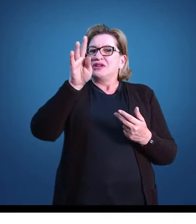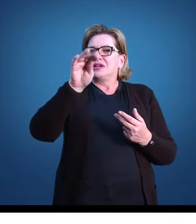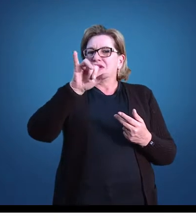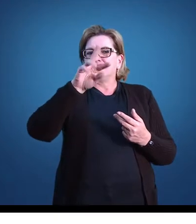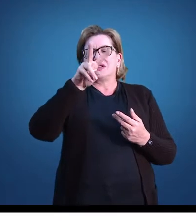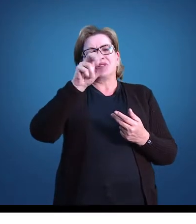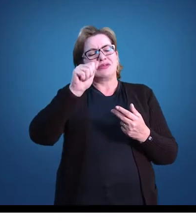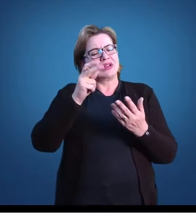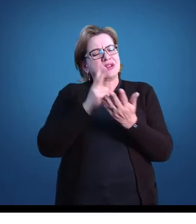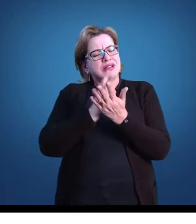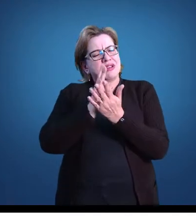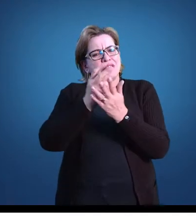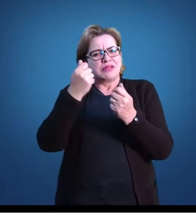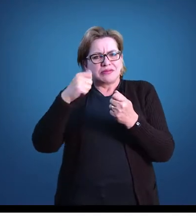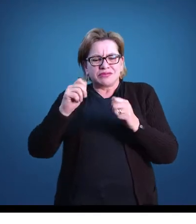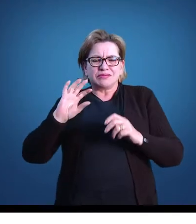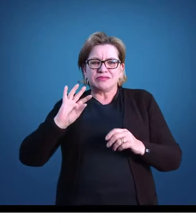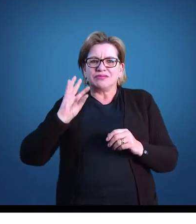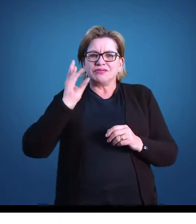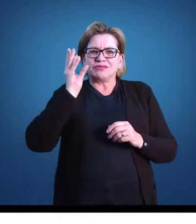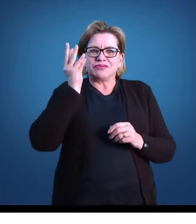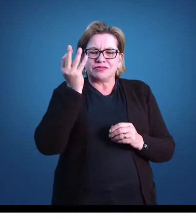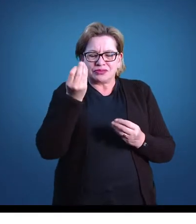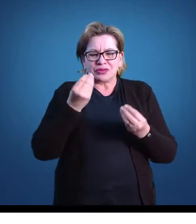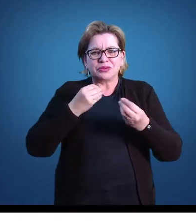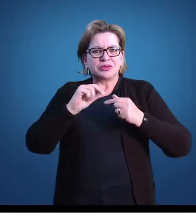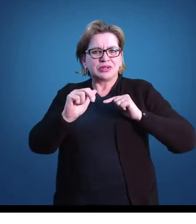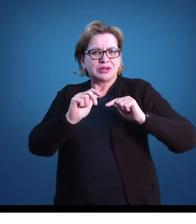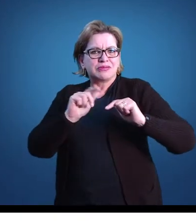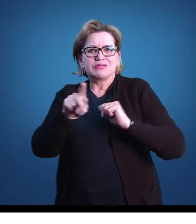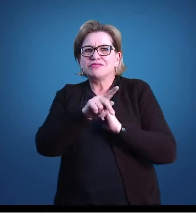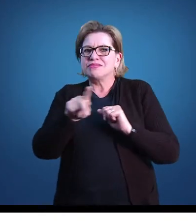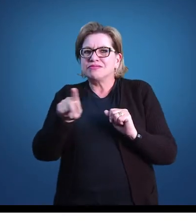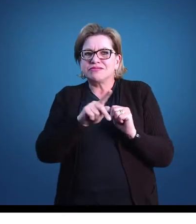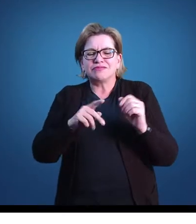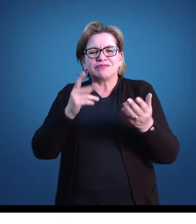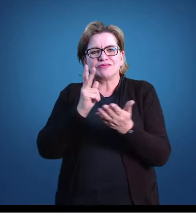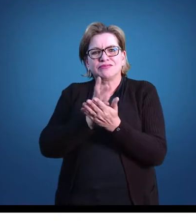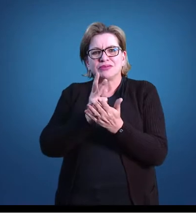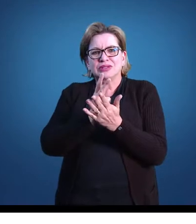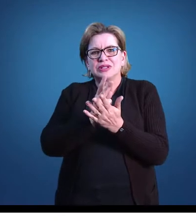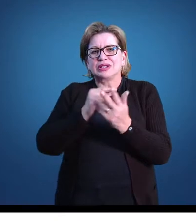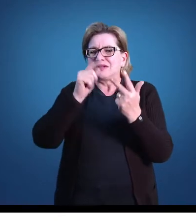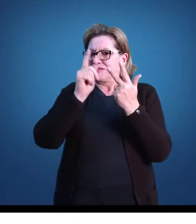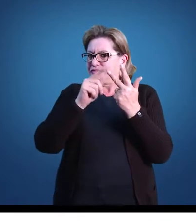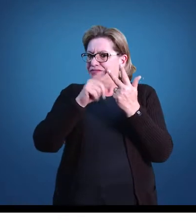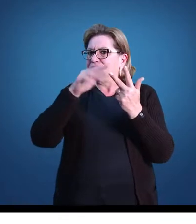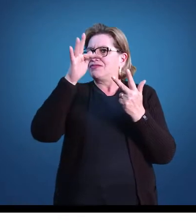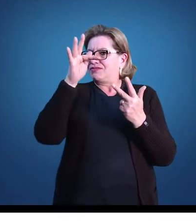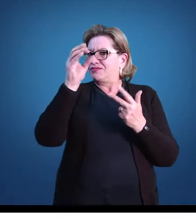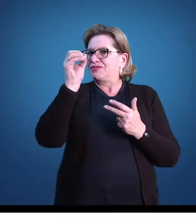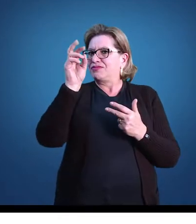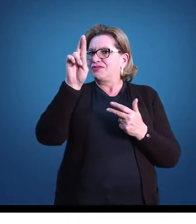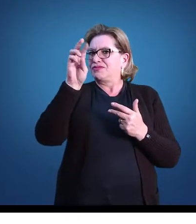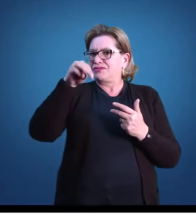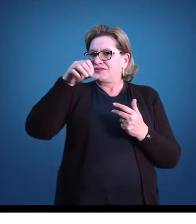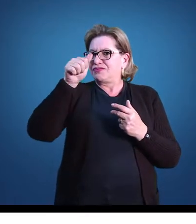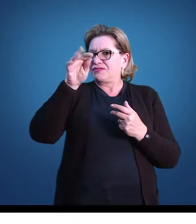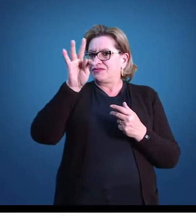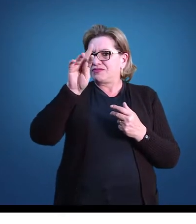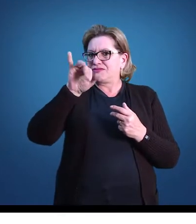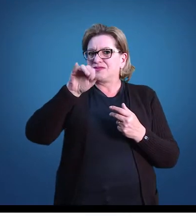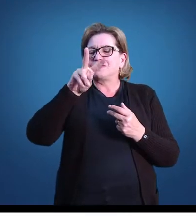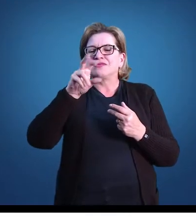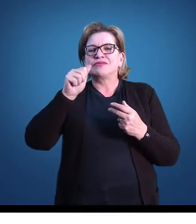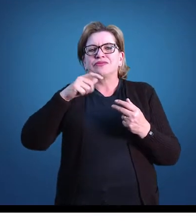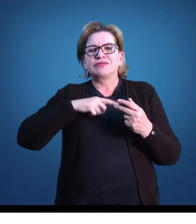ocorrer em todo o processo, durante toda a ação pedagógica do professor. A avaliação formativa tem um